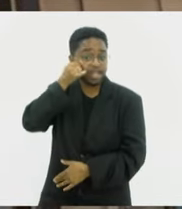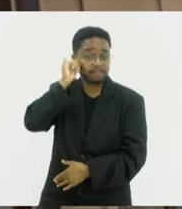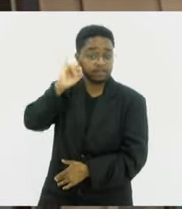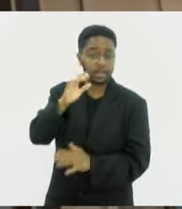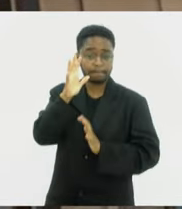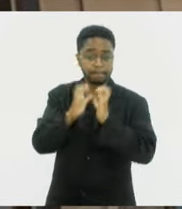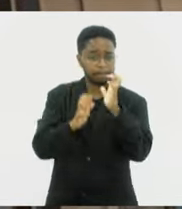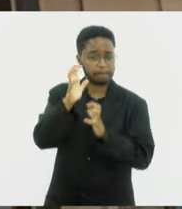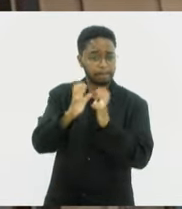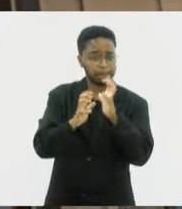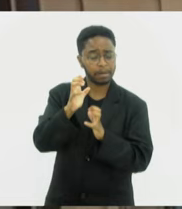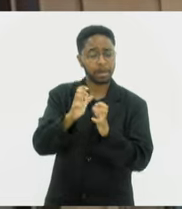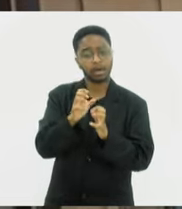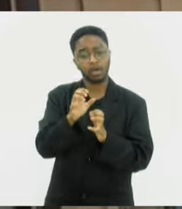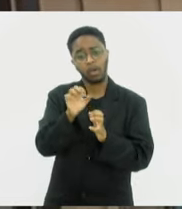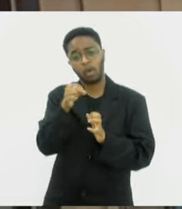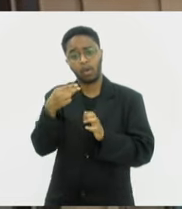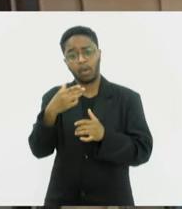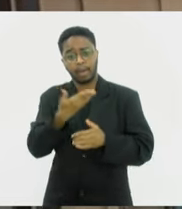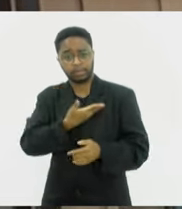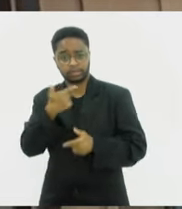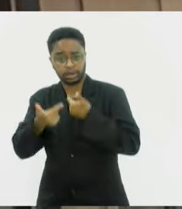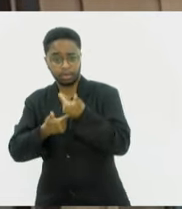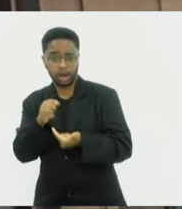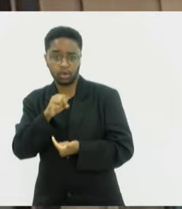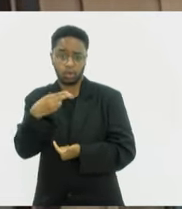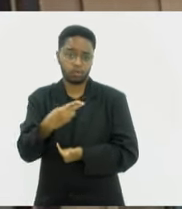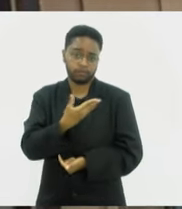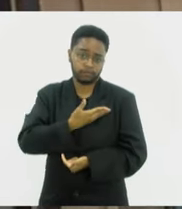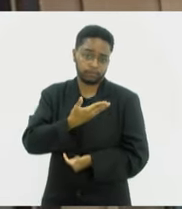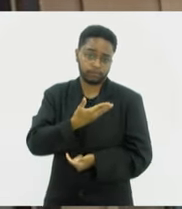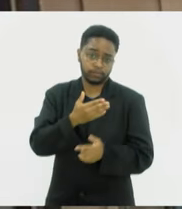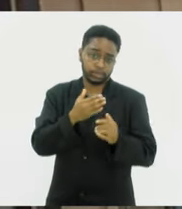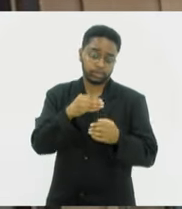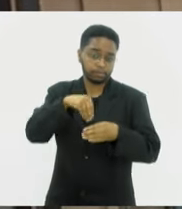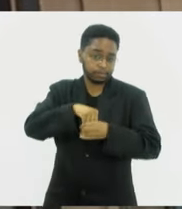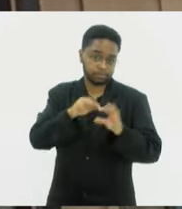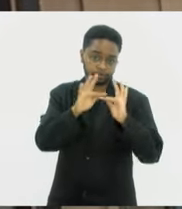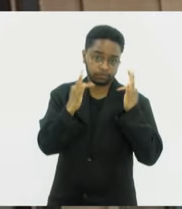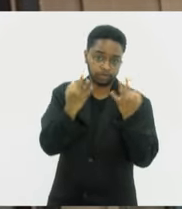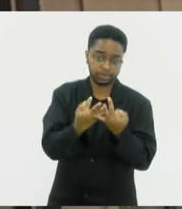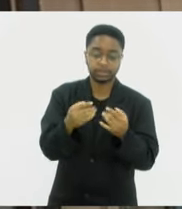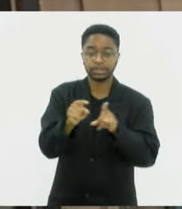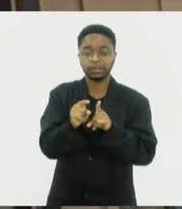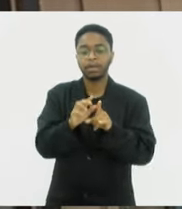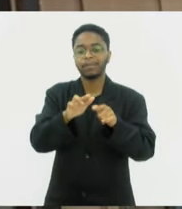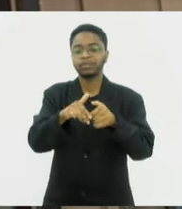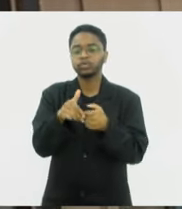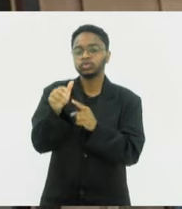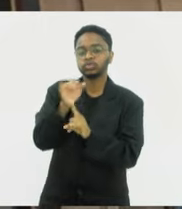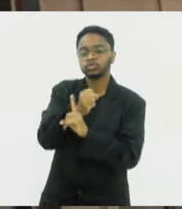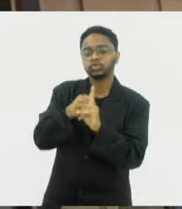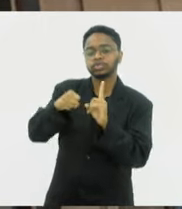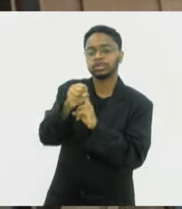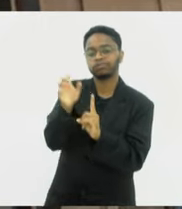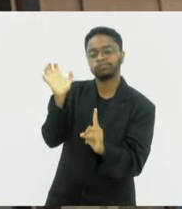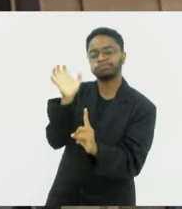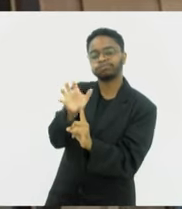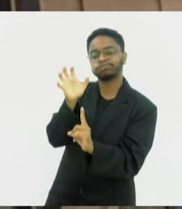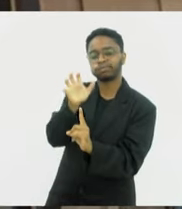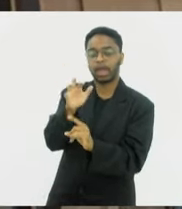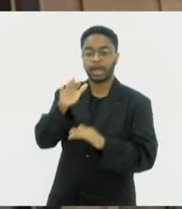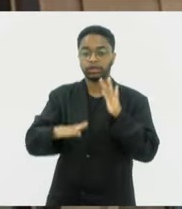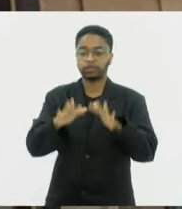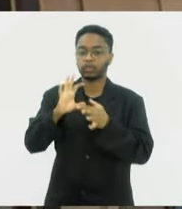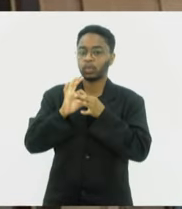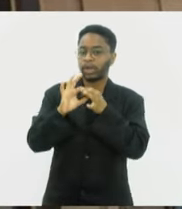colega de trabalho ou com um membro da família. E também temos pela pressão social. Em alguns contextos,